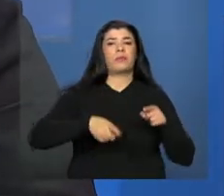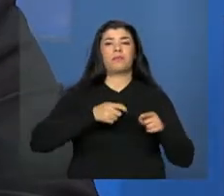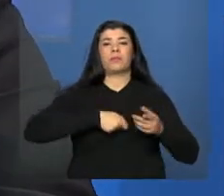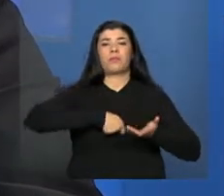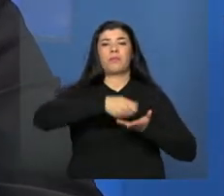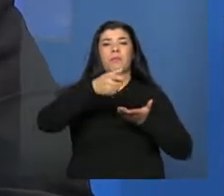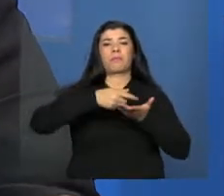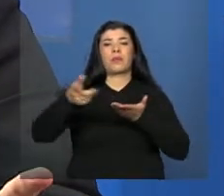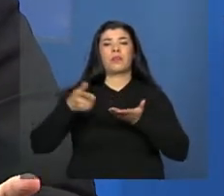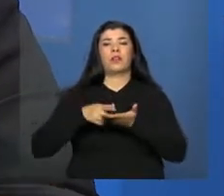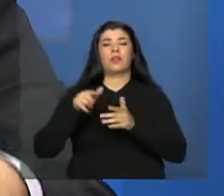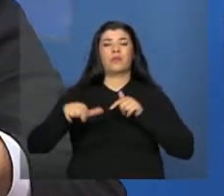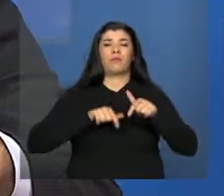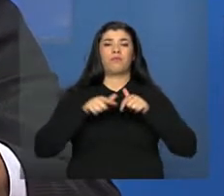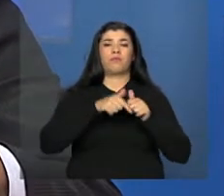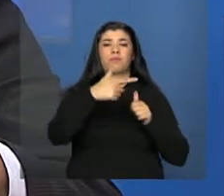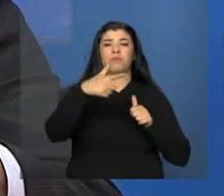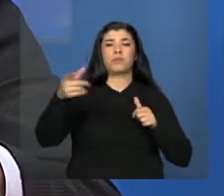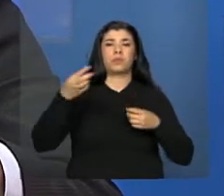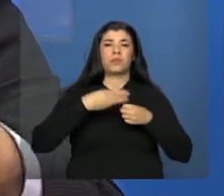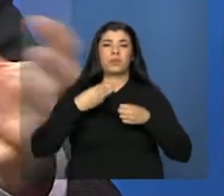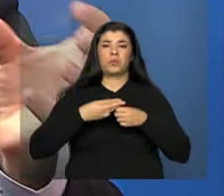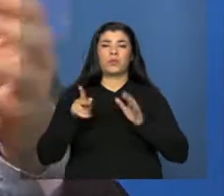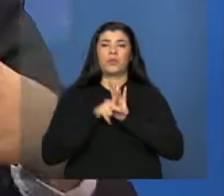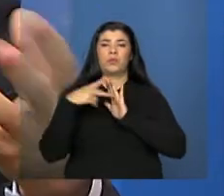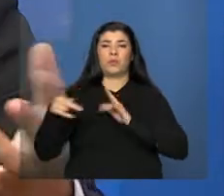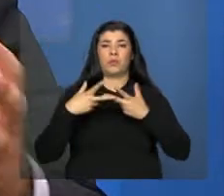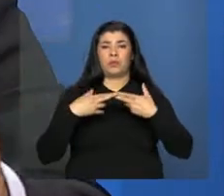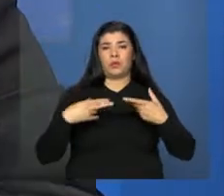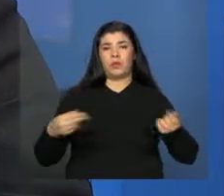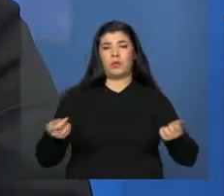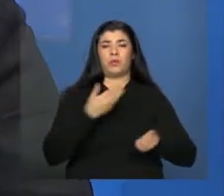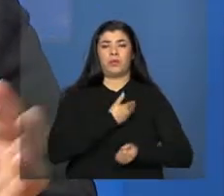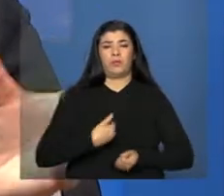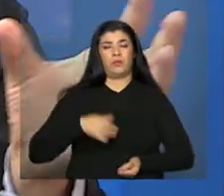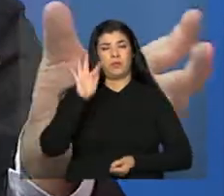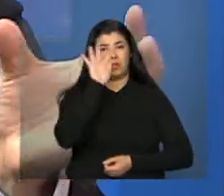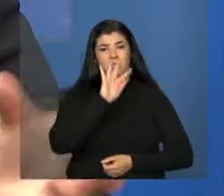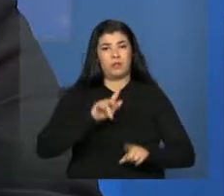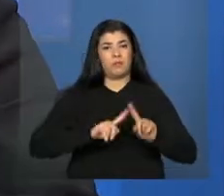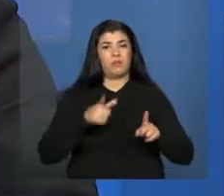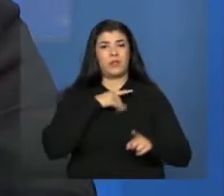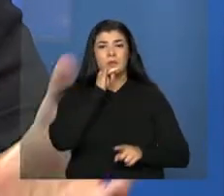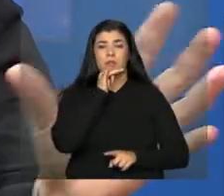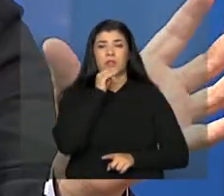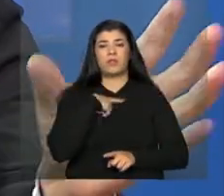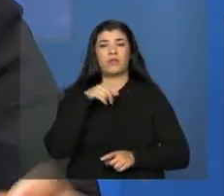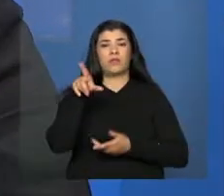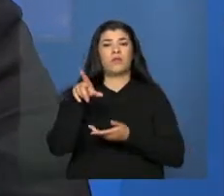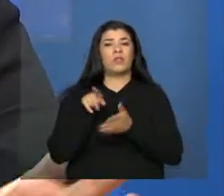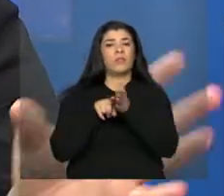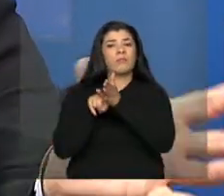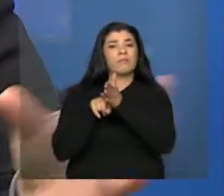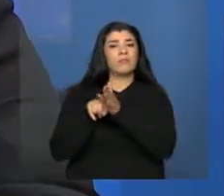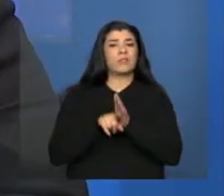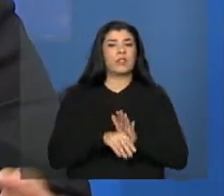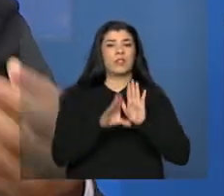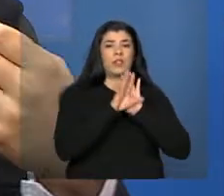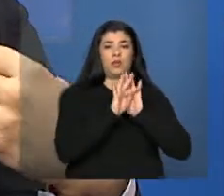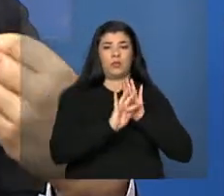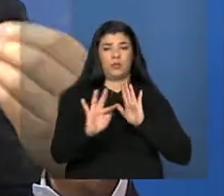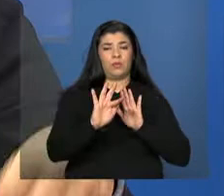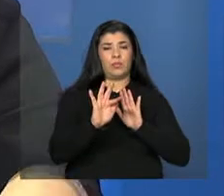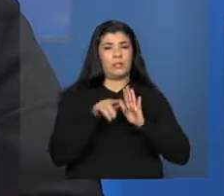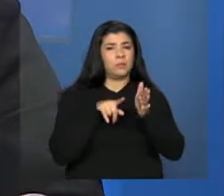certo? Só que, mesmo sem essa autorização, se você fosse pegar a letra fria da Constituição e fosse analisar,